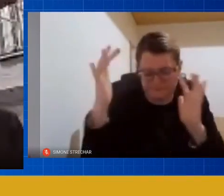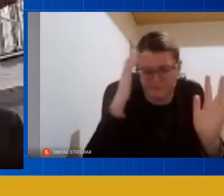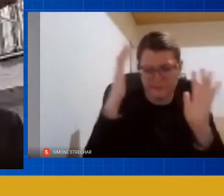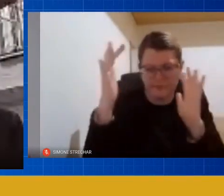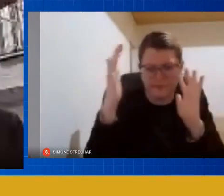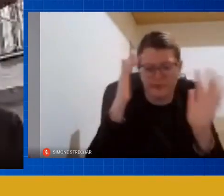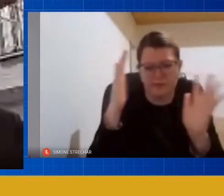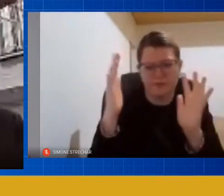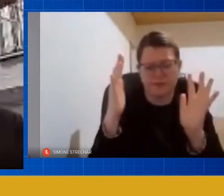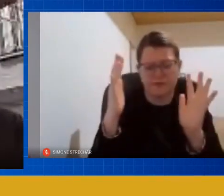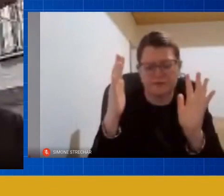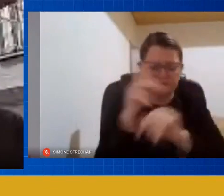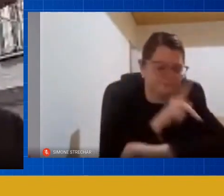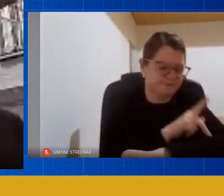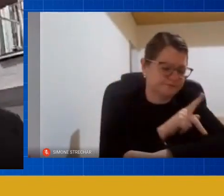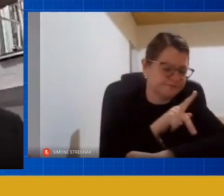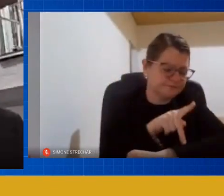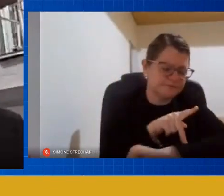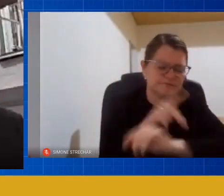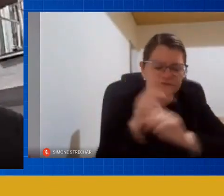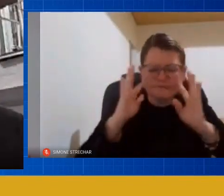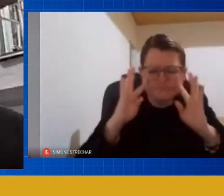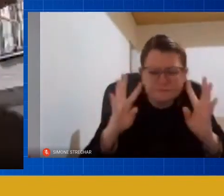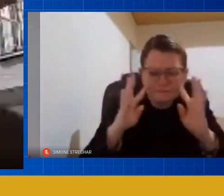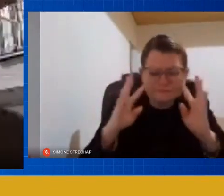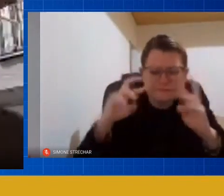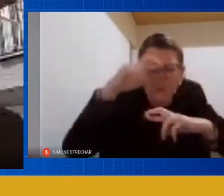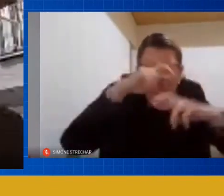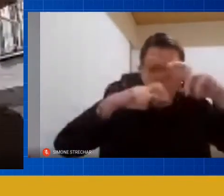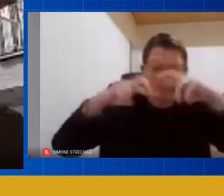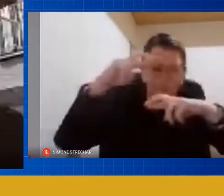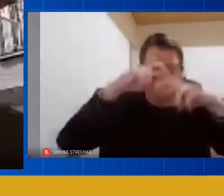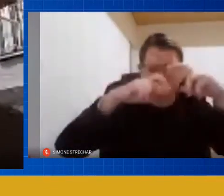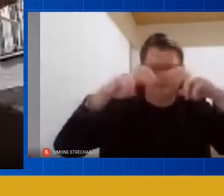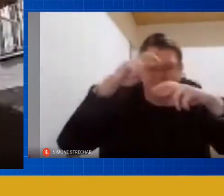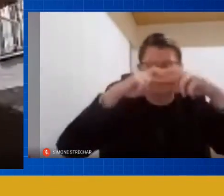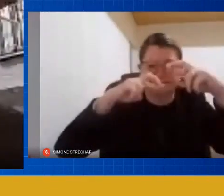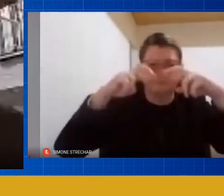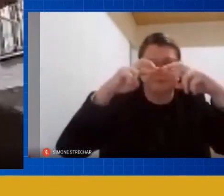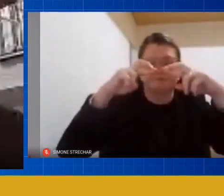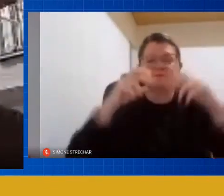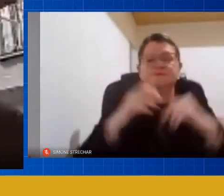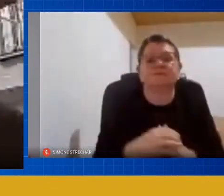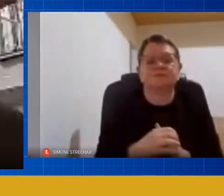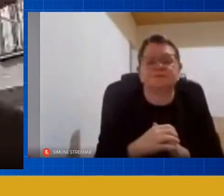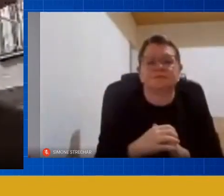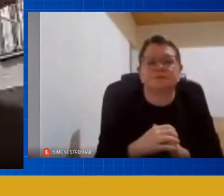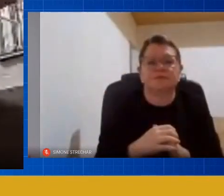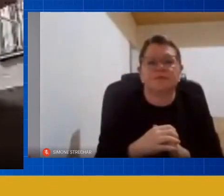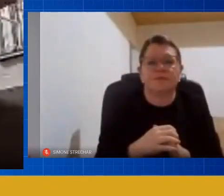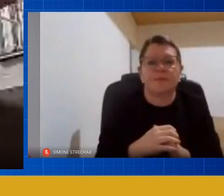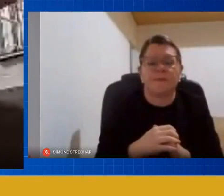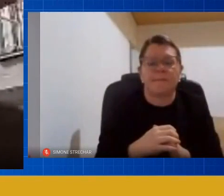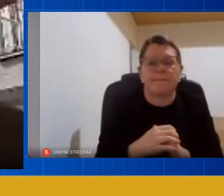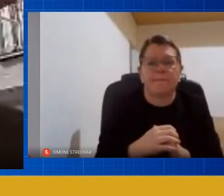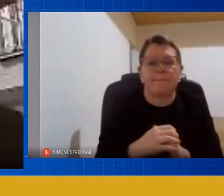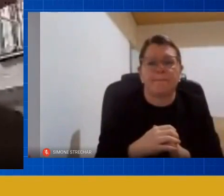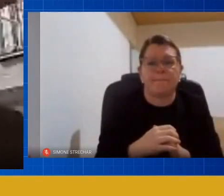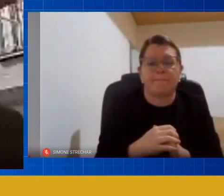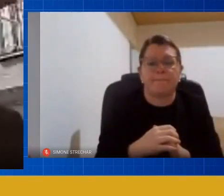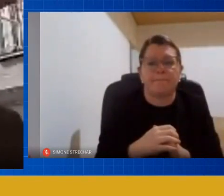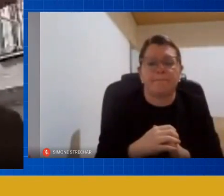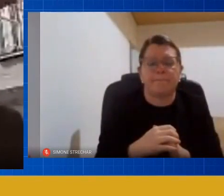sobre essa pedagogia da escuta da observação né numa pedagogia onde os educadores